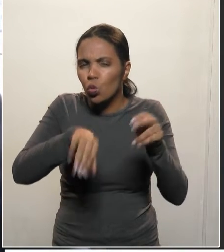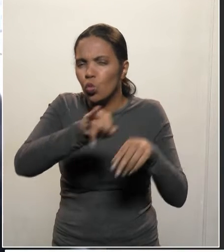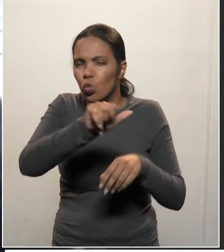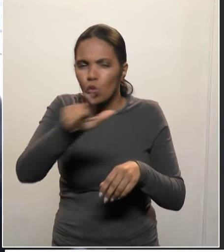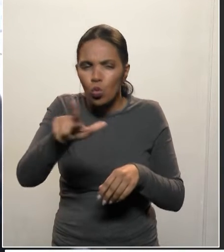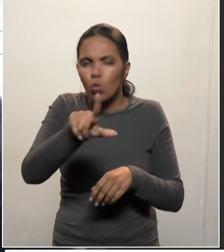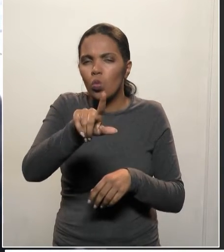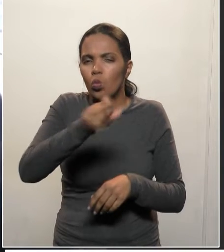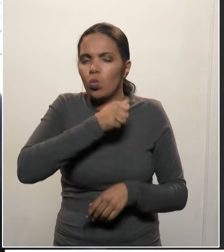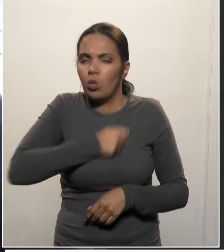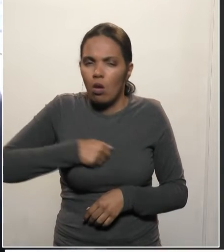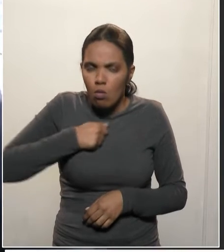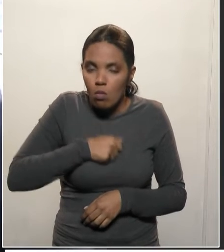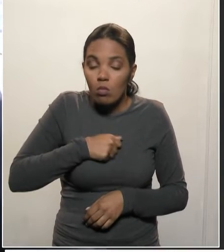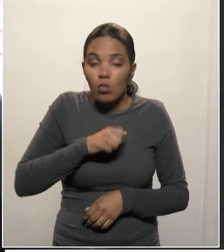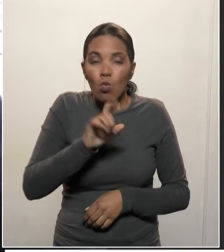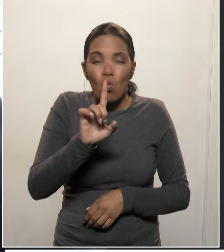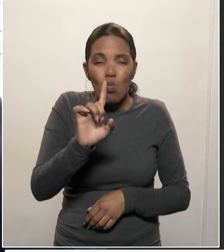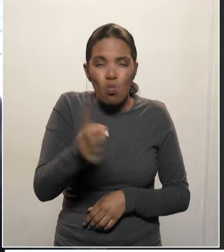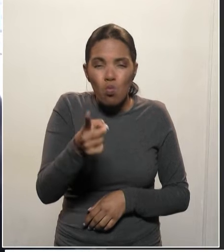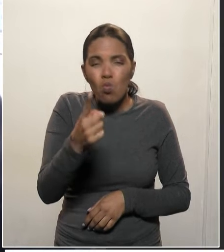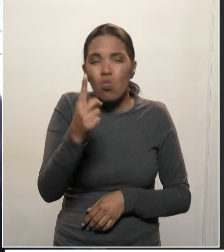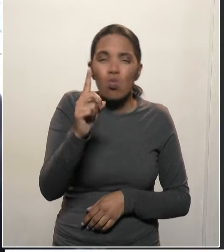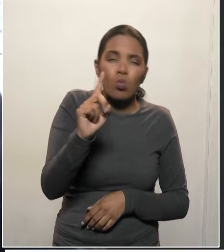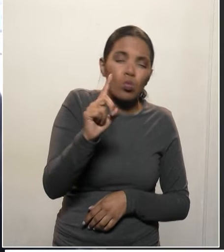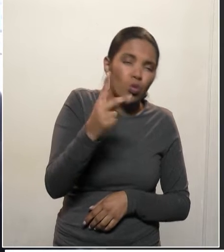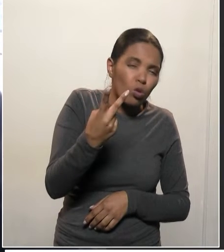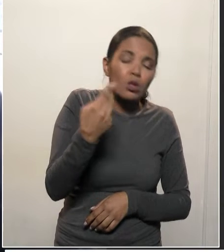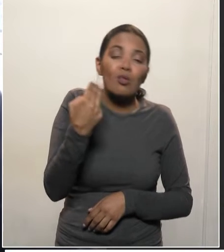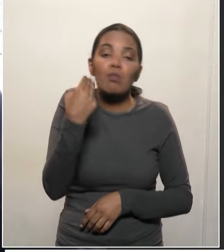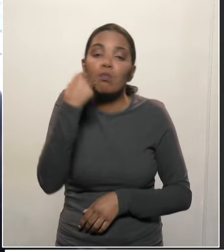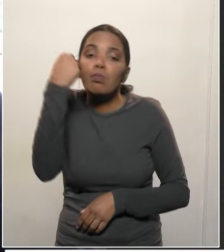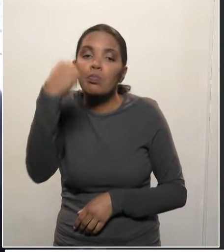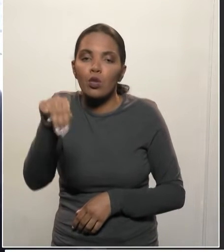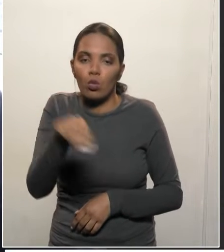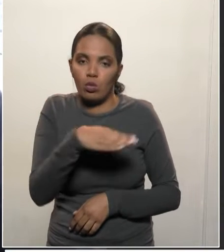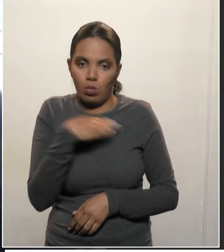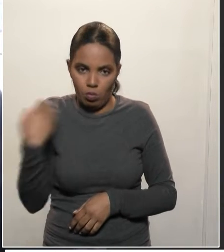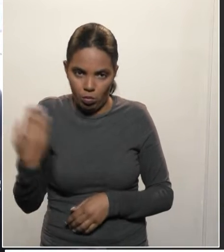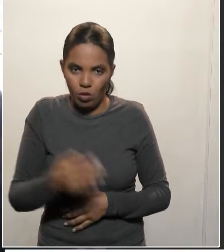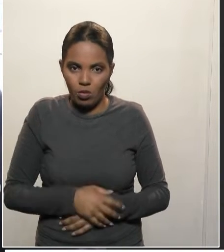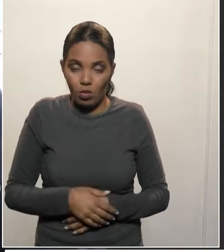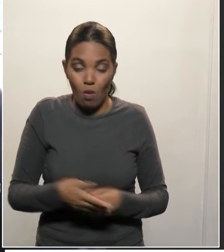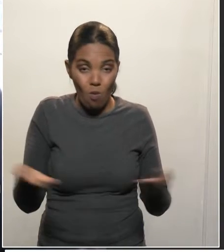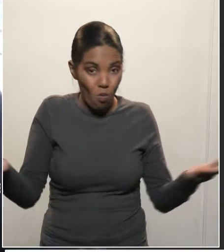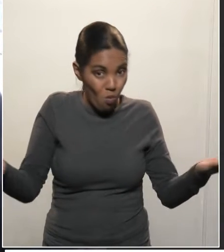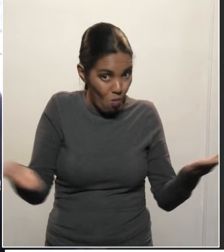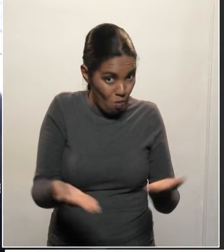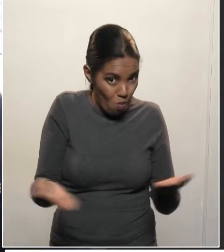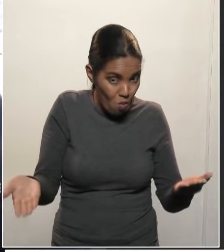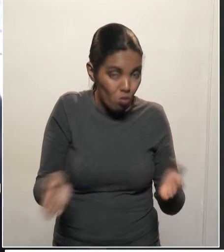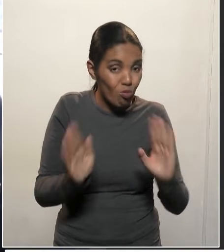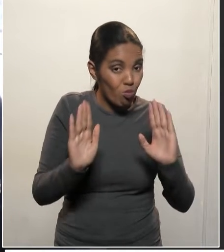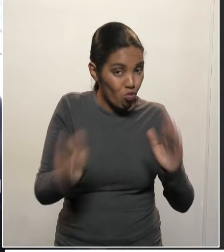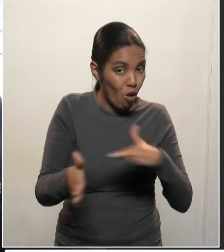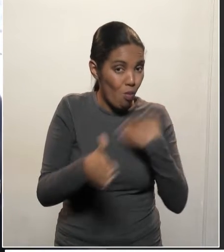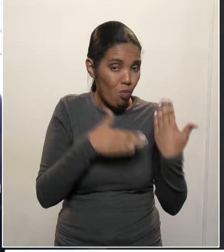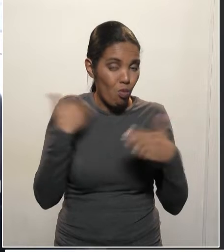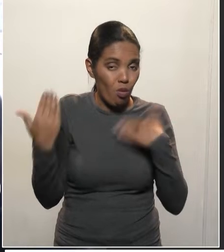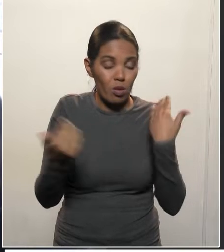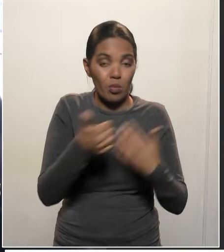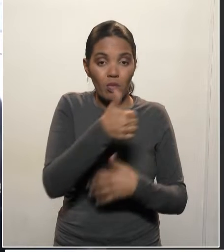de um a dois milhões de óbitos. Os Estados Unidos têm, hoje, cerca de 110 mil mortes.